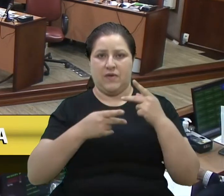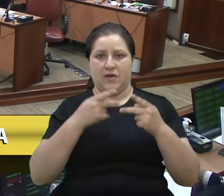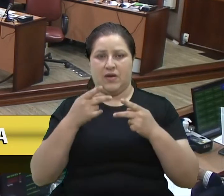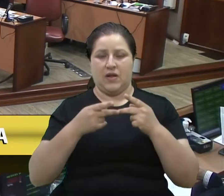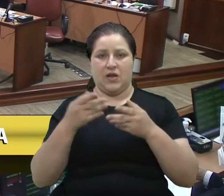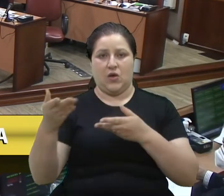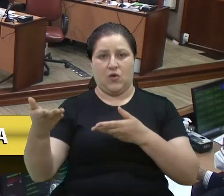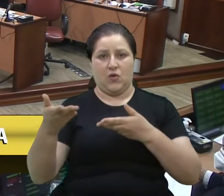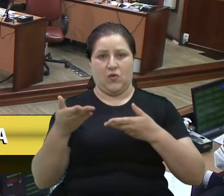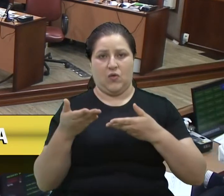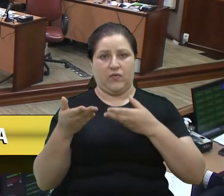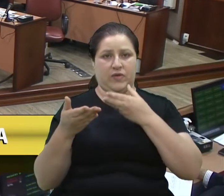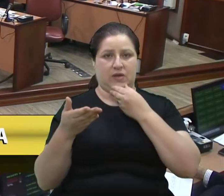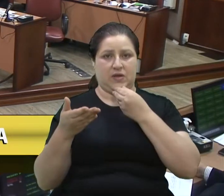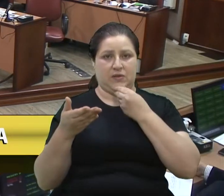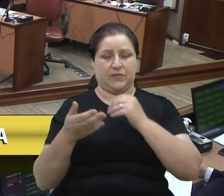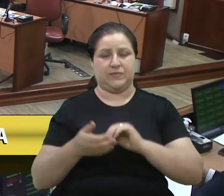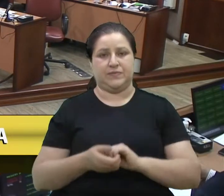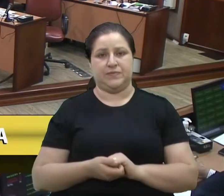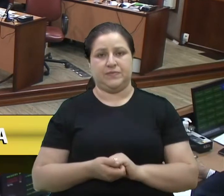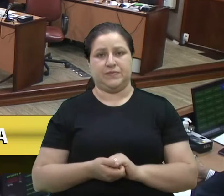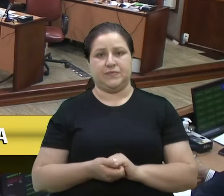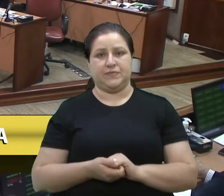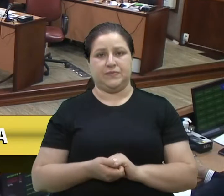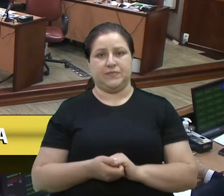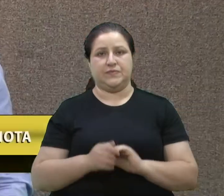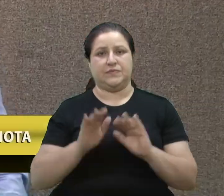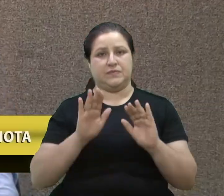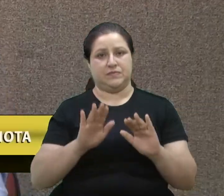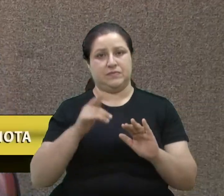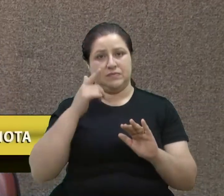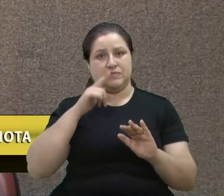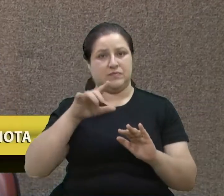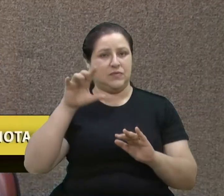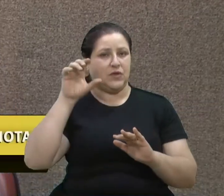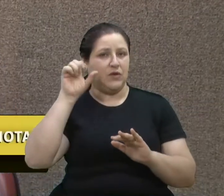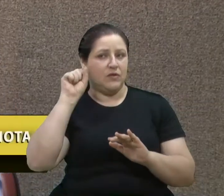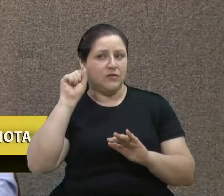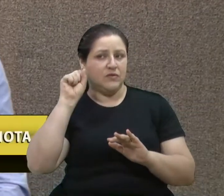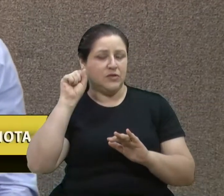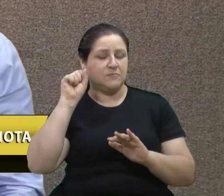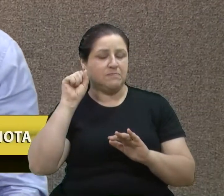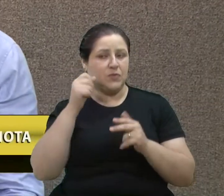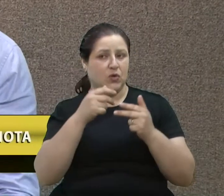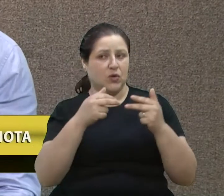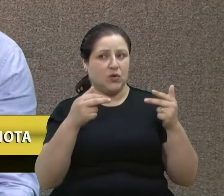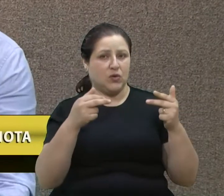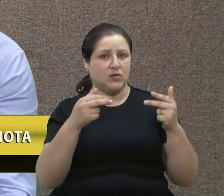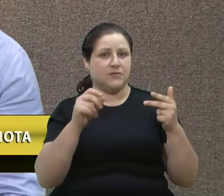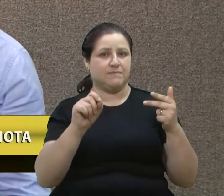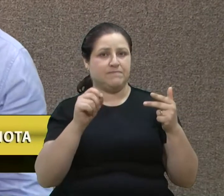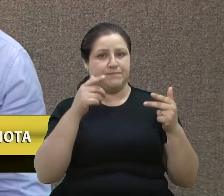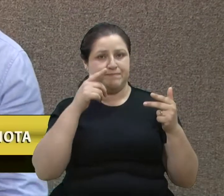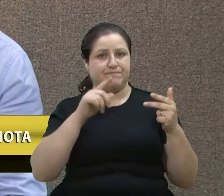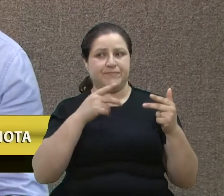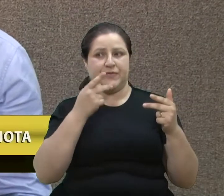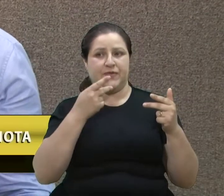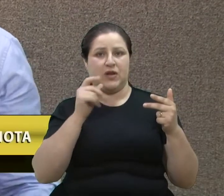convidado, mas consegui escutar o suficiente para dizer para o senhor